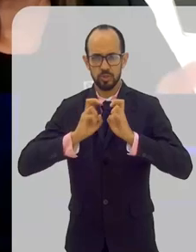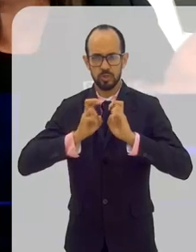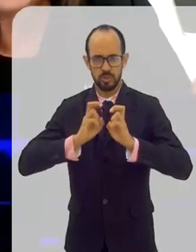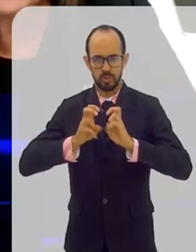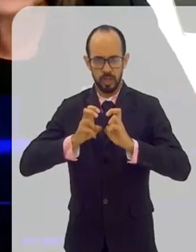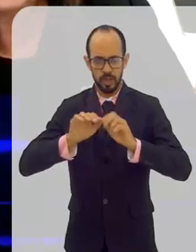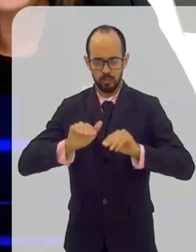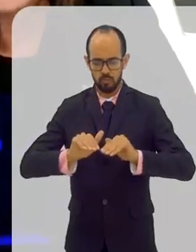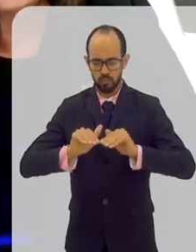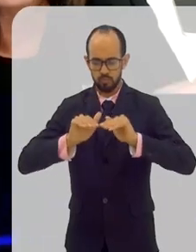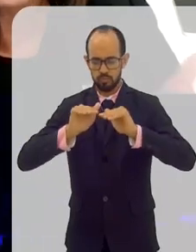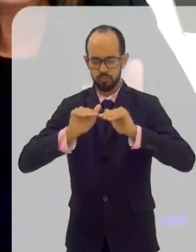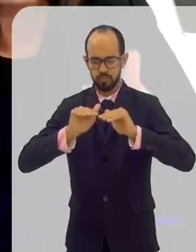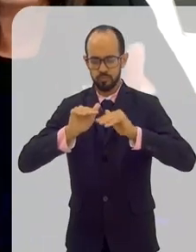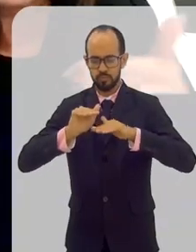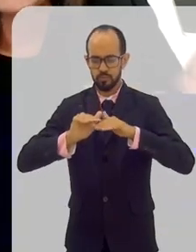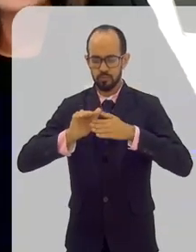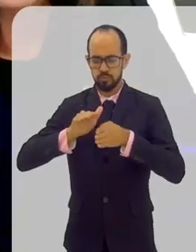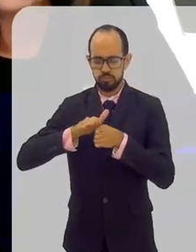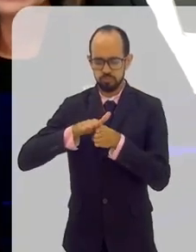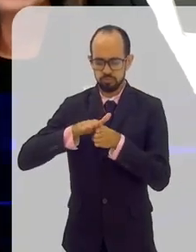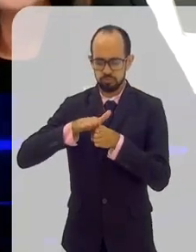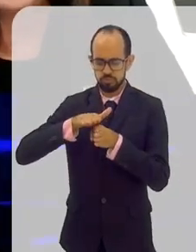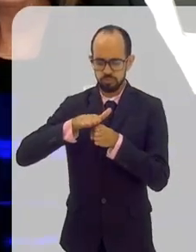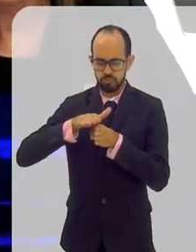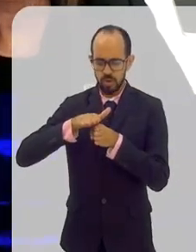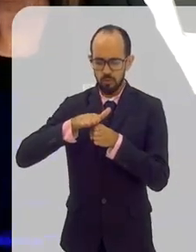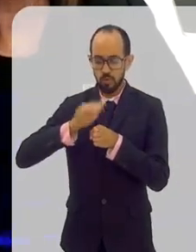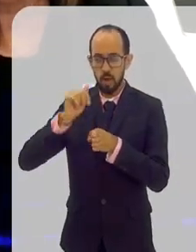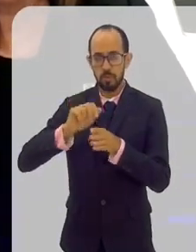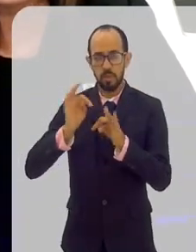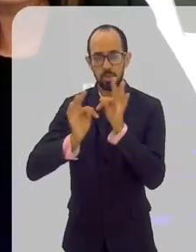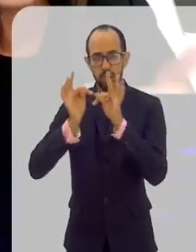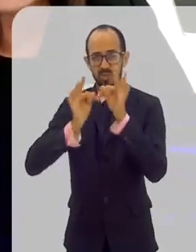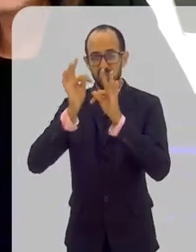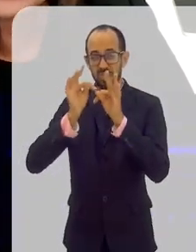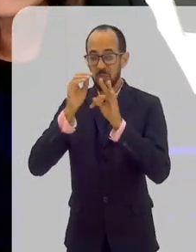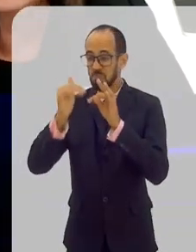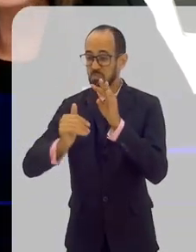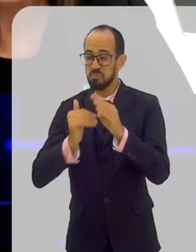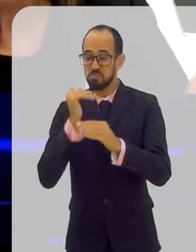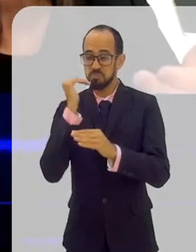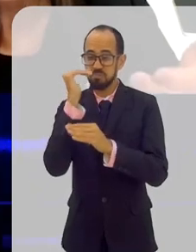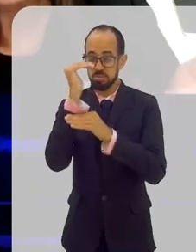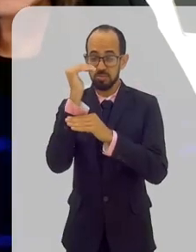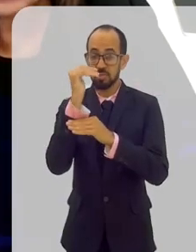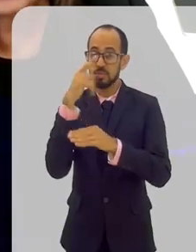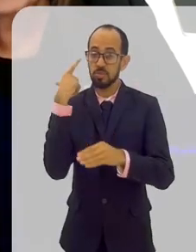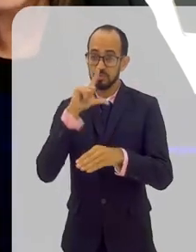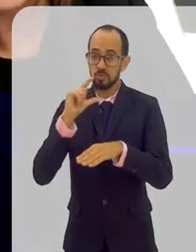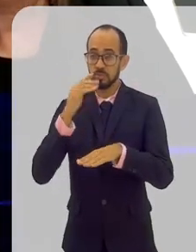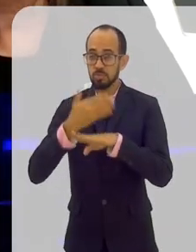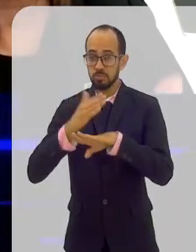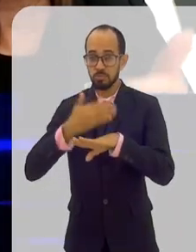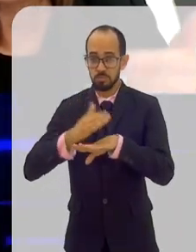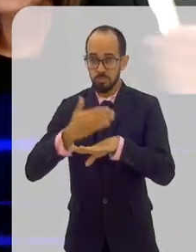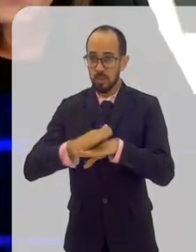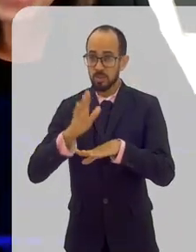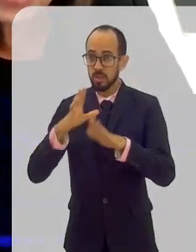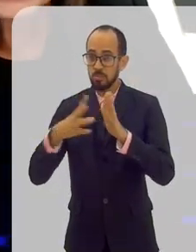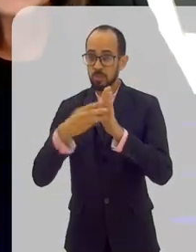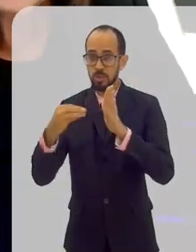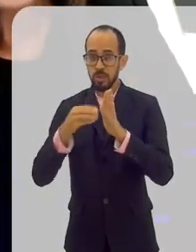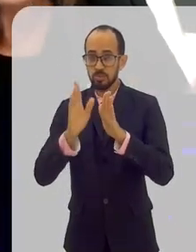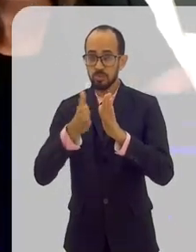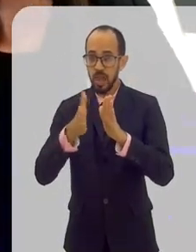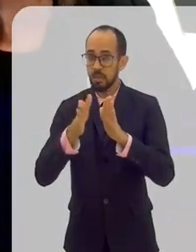que um dos pioneiros, um dos primeiros do mundo, uma tecnologia avançadíssima, que saiu do papel, chegou